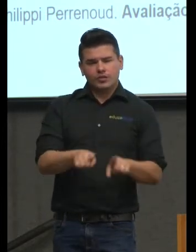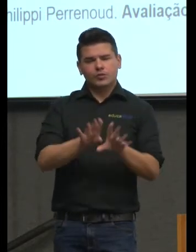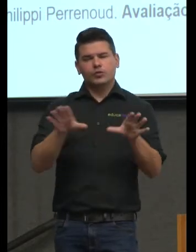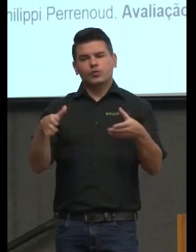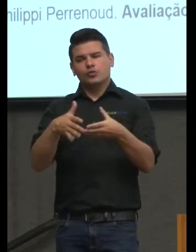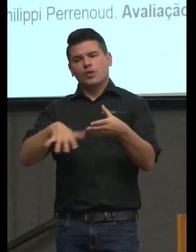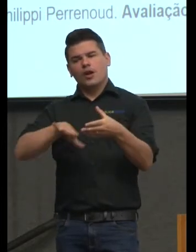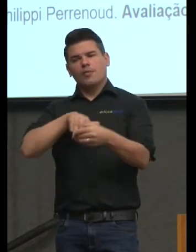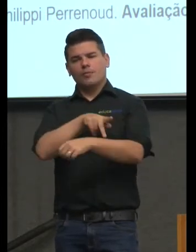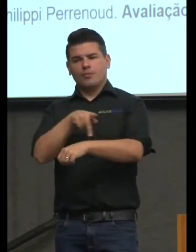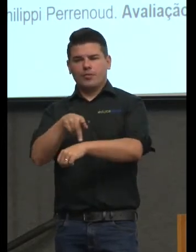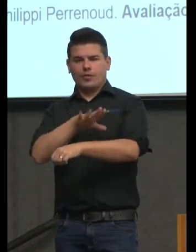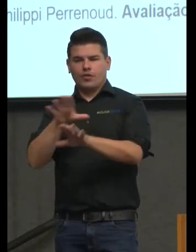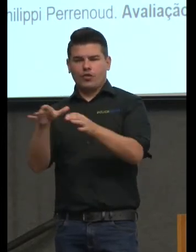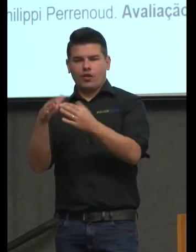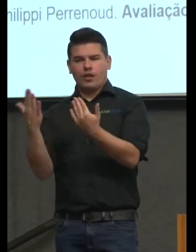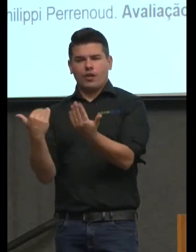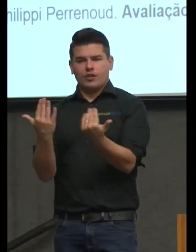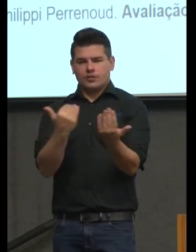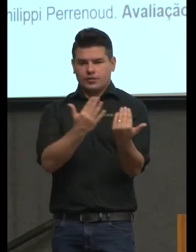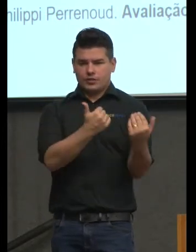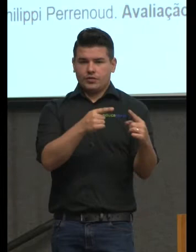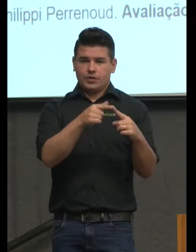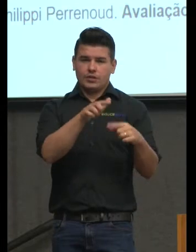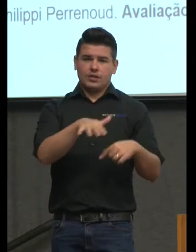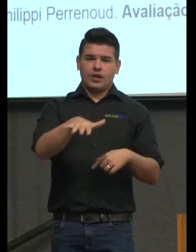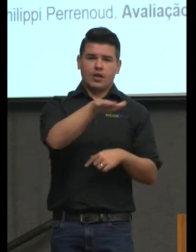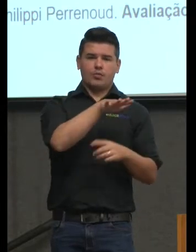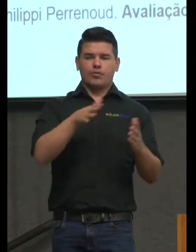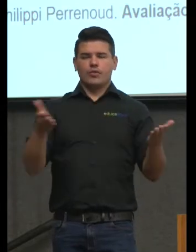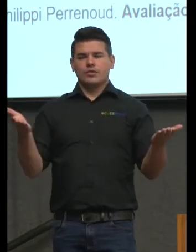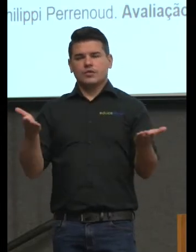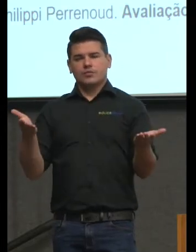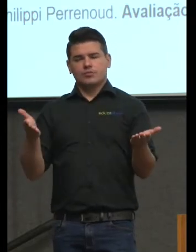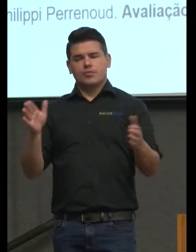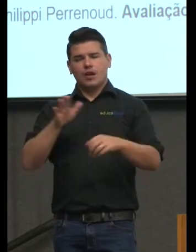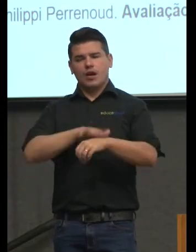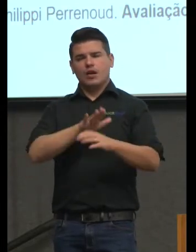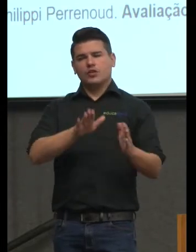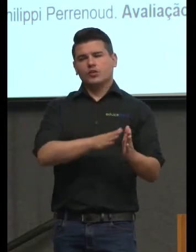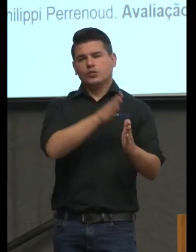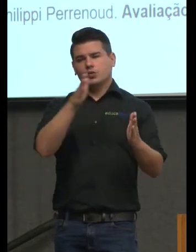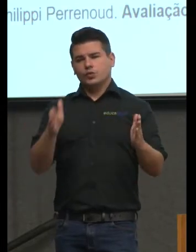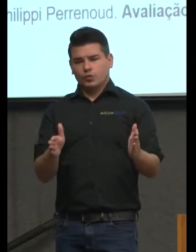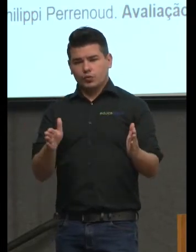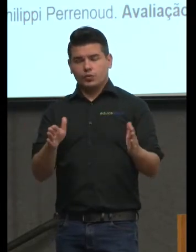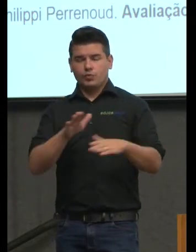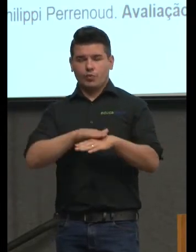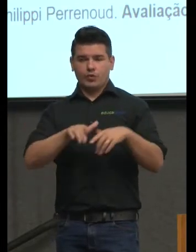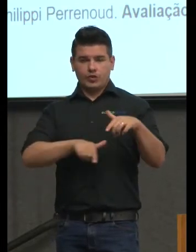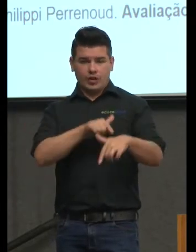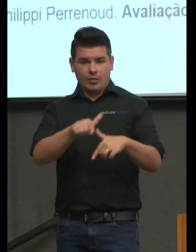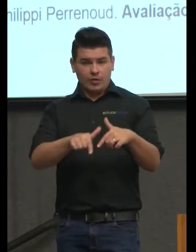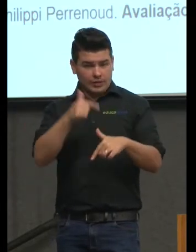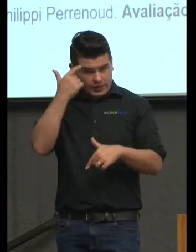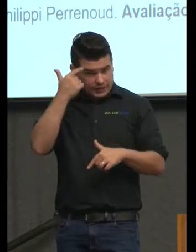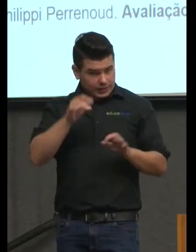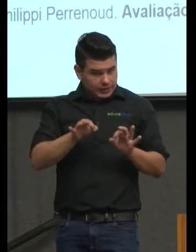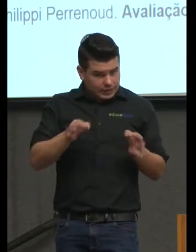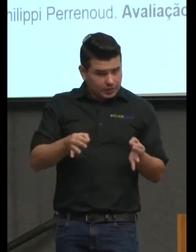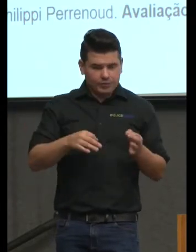relações pedagógicas no tempo e no espaço que nos é posto para esse trabalho que não é simples